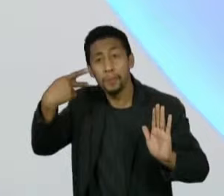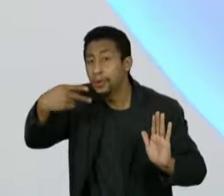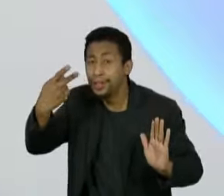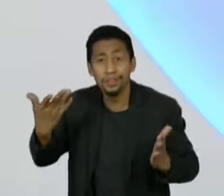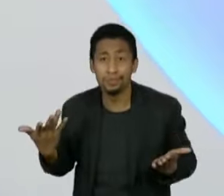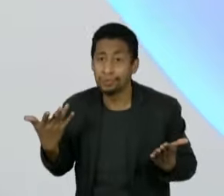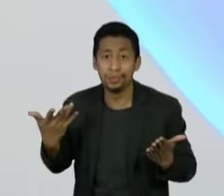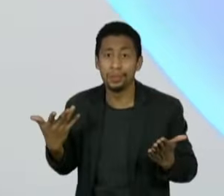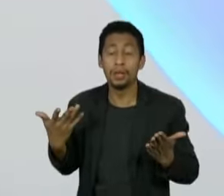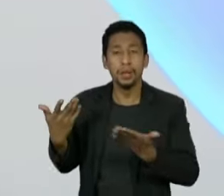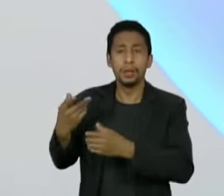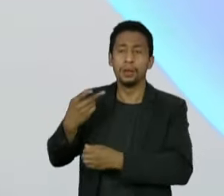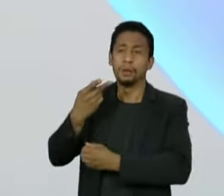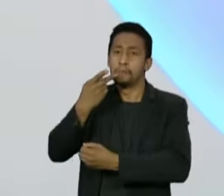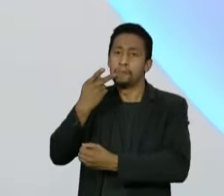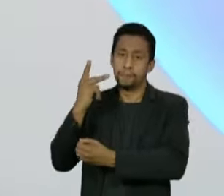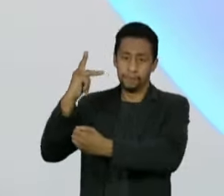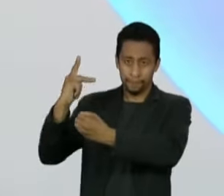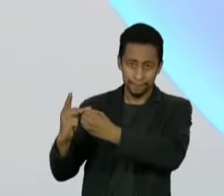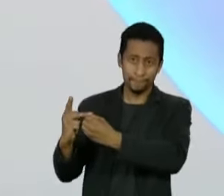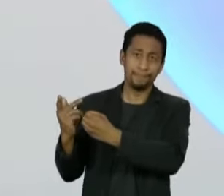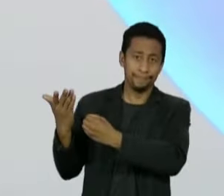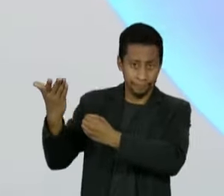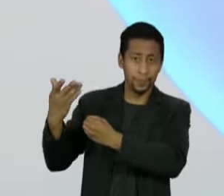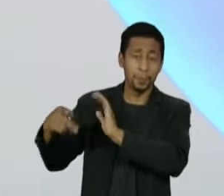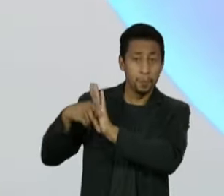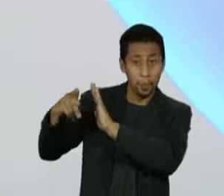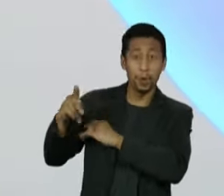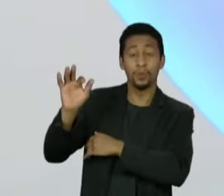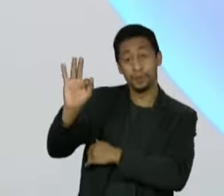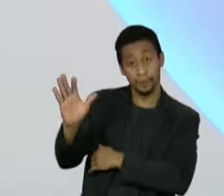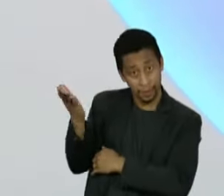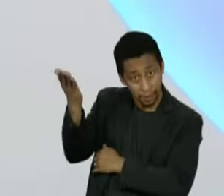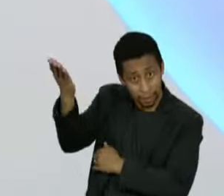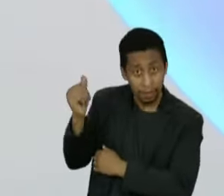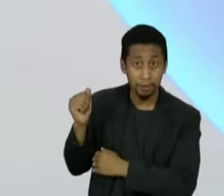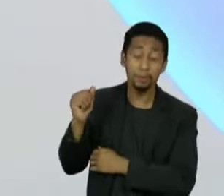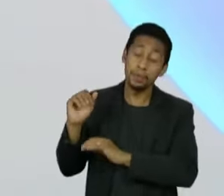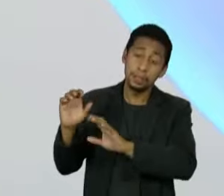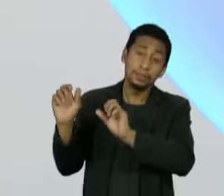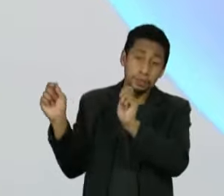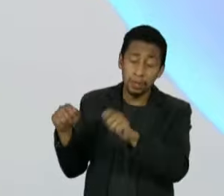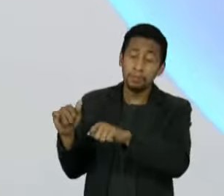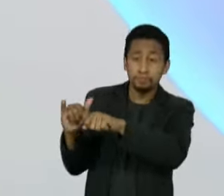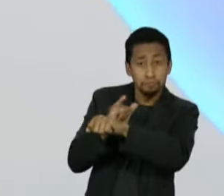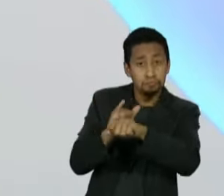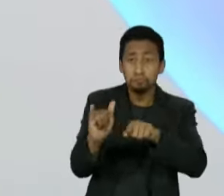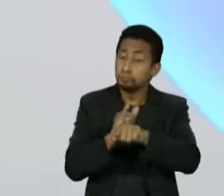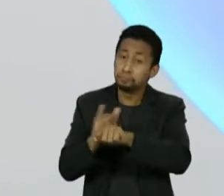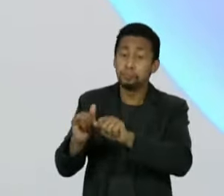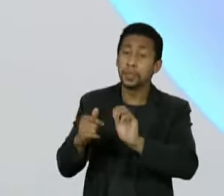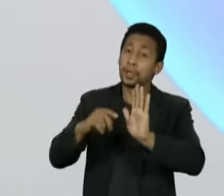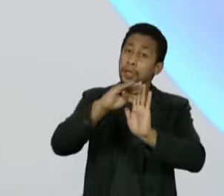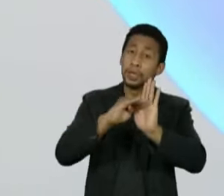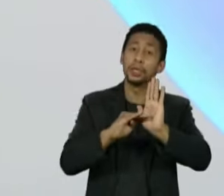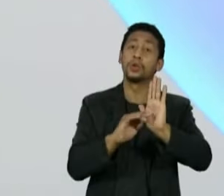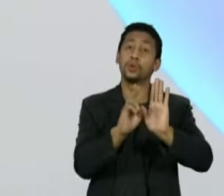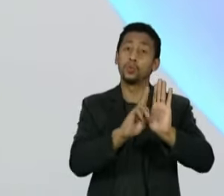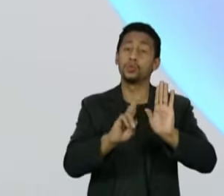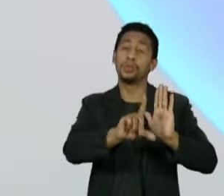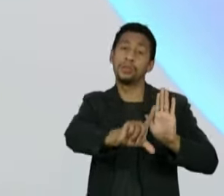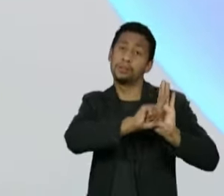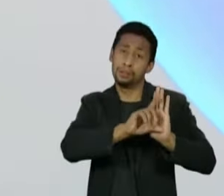procurador-geral da república, político no pior sentido, você tem que pensar nas várias alternativas que você pode precisar. O Brasil precisa de